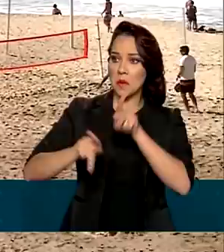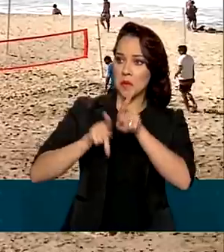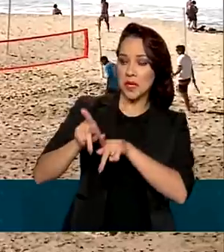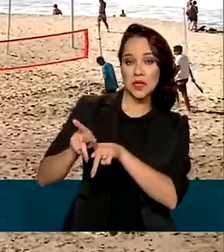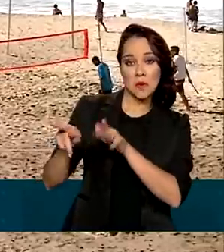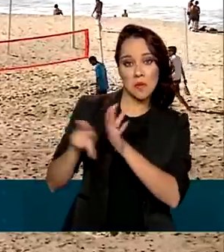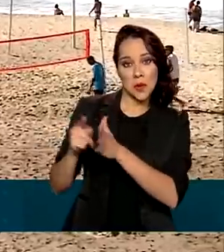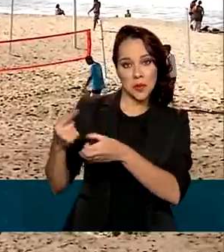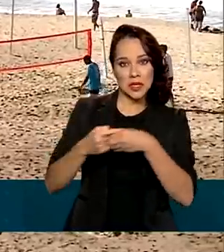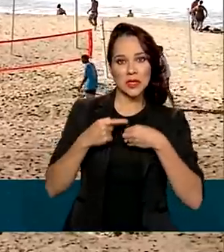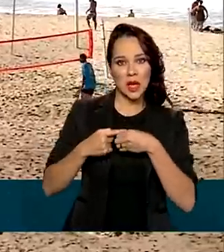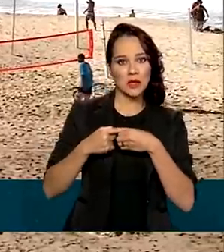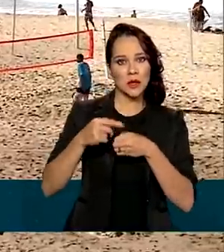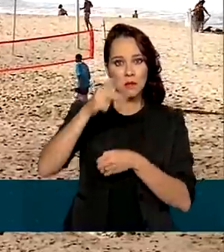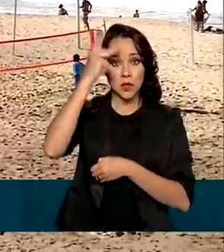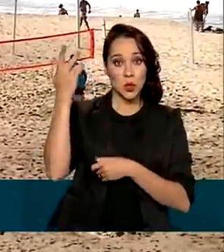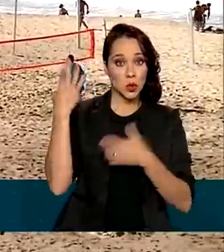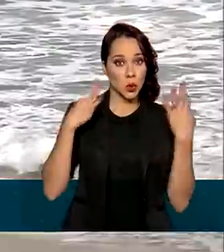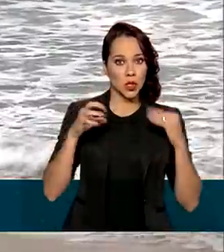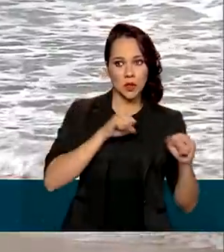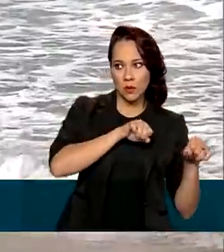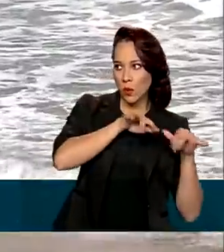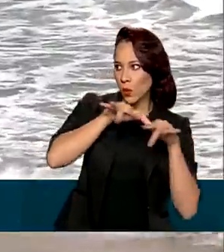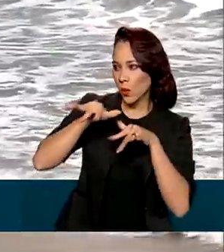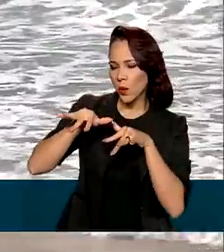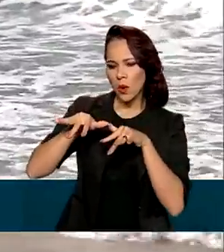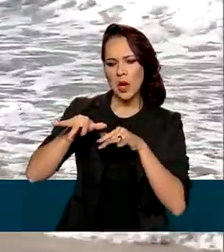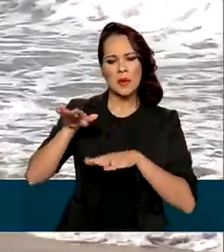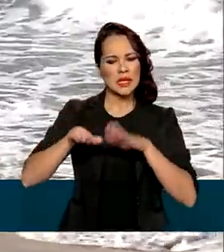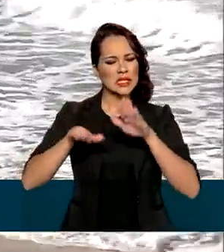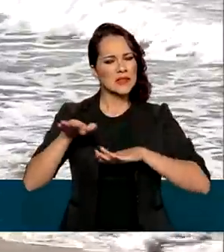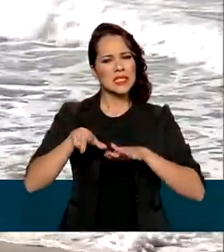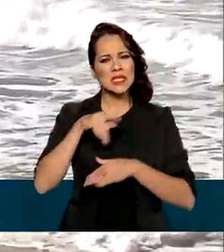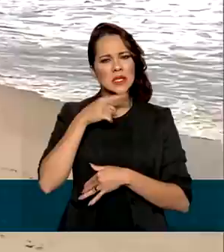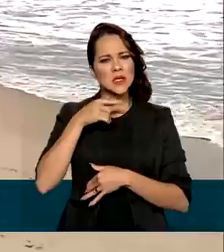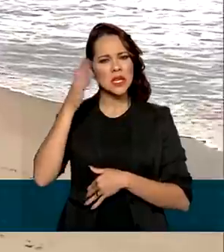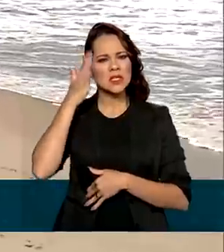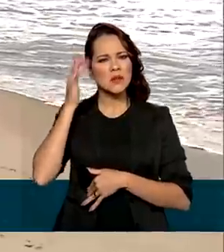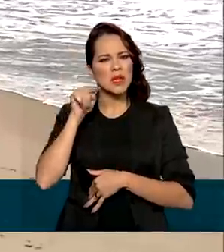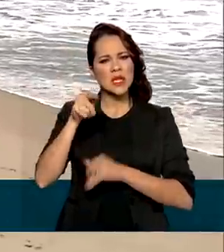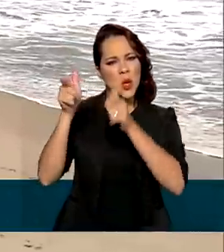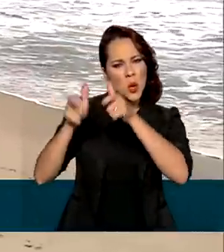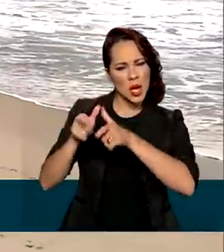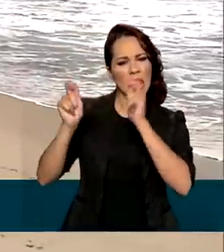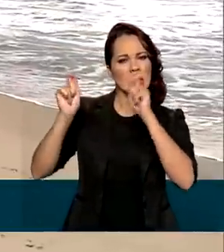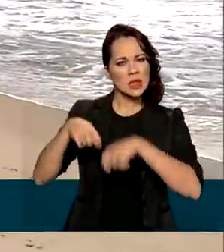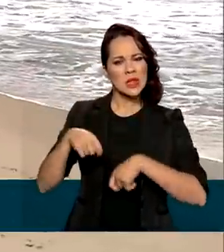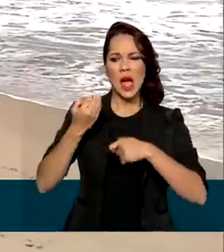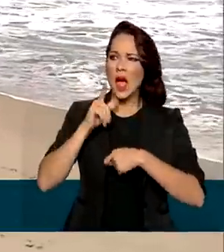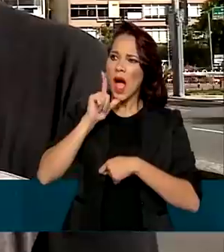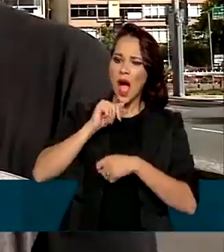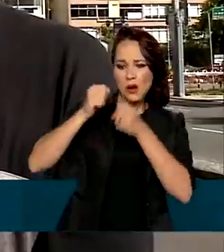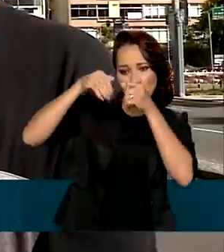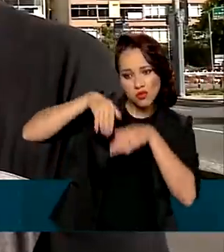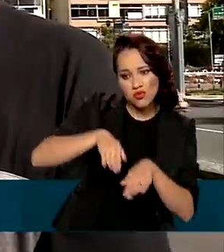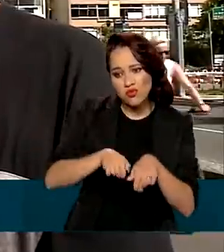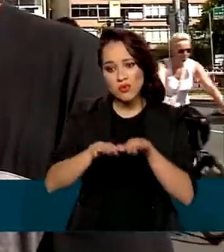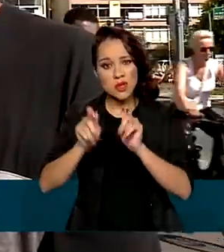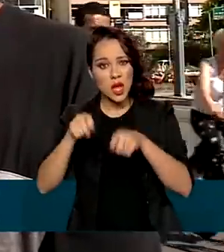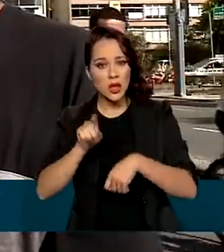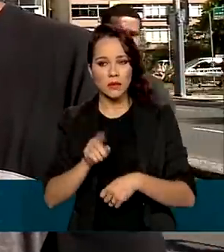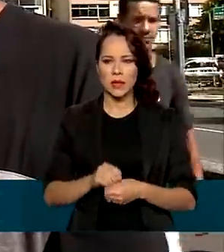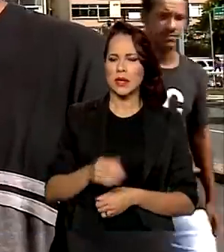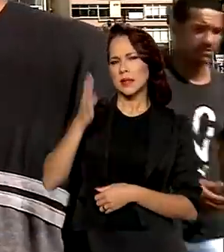locais e atrai milhares de turistas. Mas nem sempre é possível saber se aquele local é próprio para banho. Ter uma